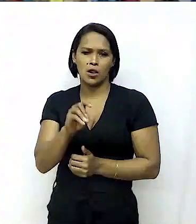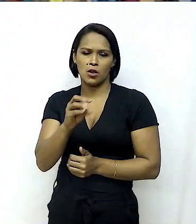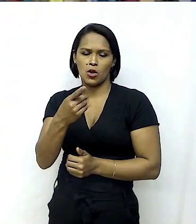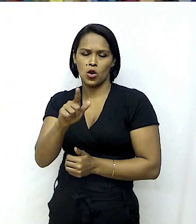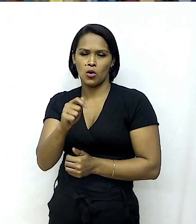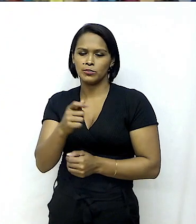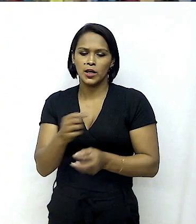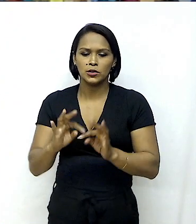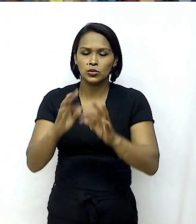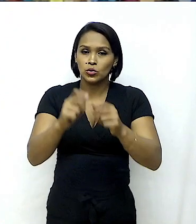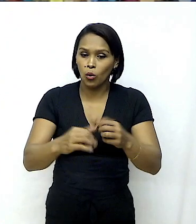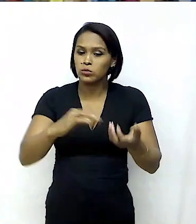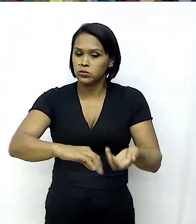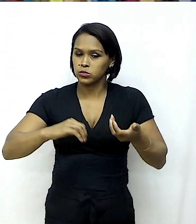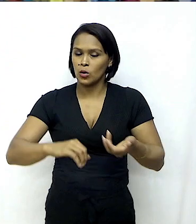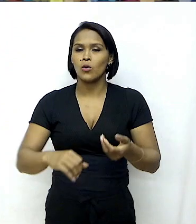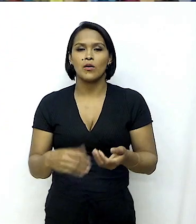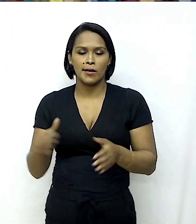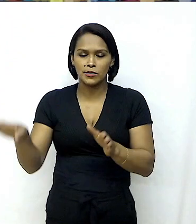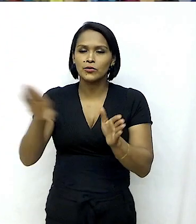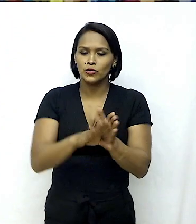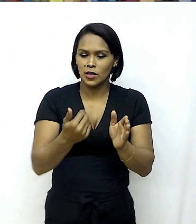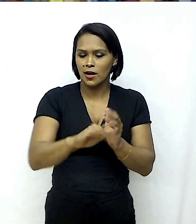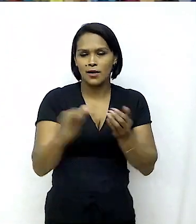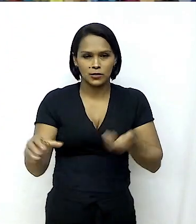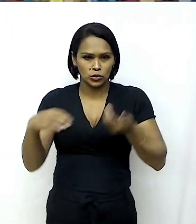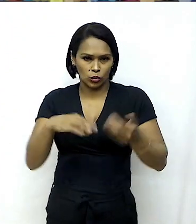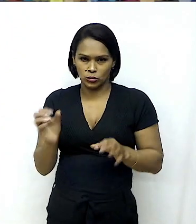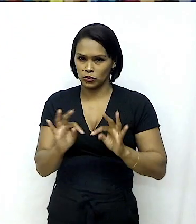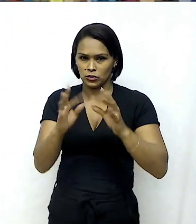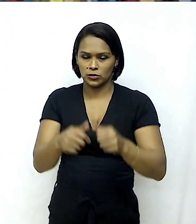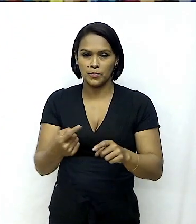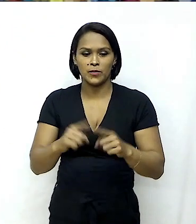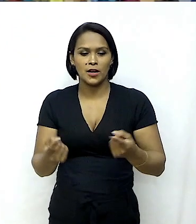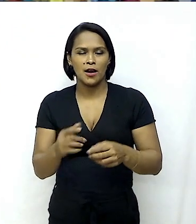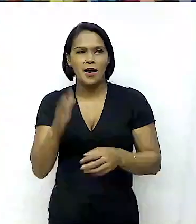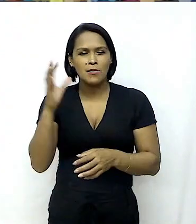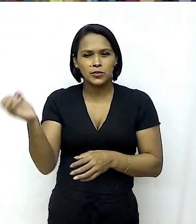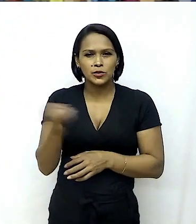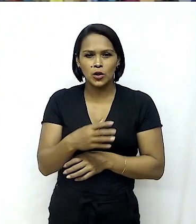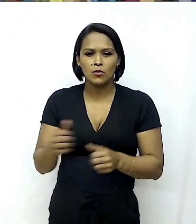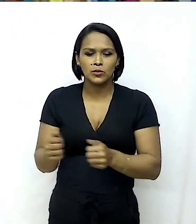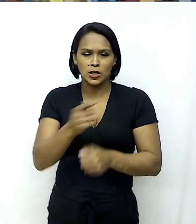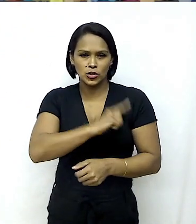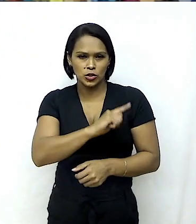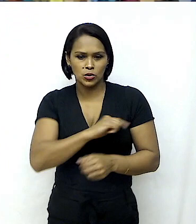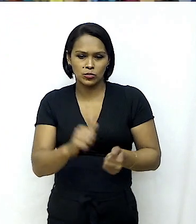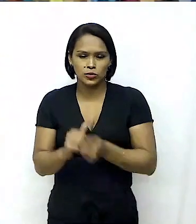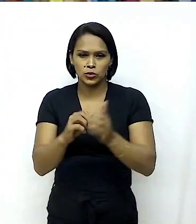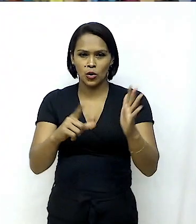Todos já estão no Congresso. O acordo de facilitação foi mais recentemente. Fizemos uma gestão junto à Casa Civil, inclusive